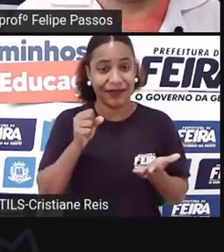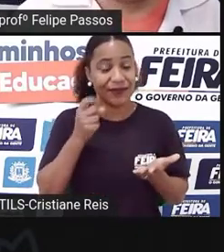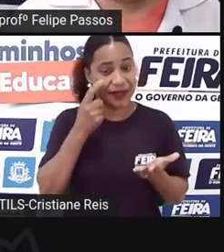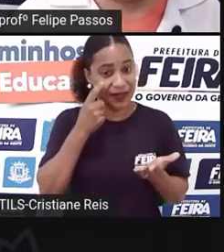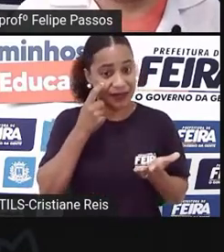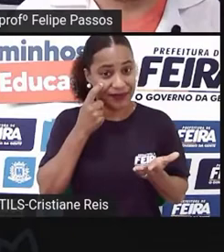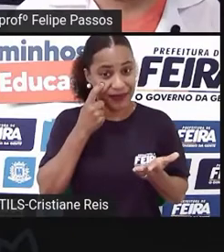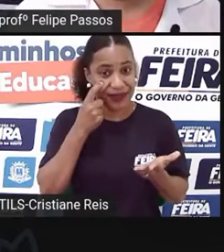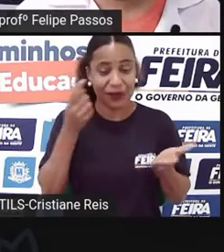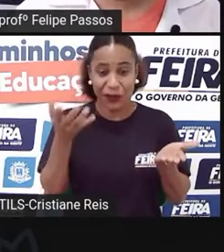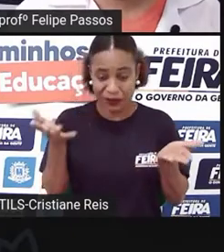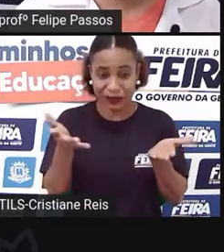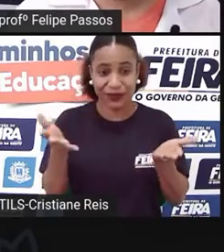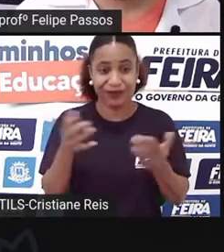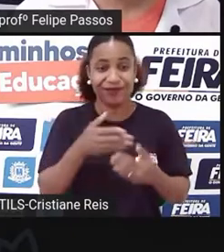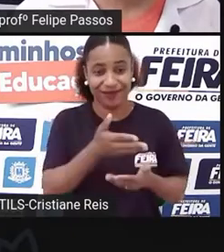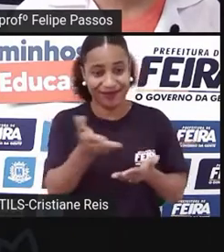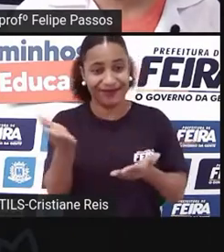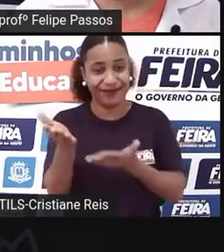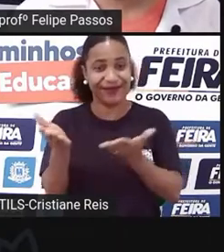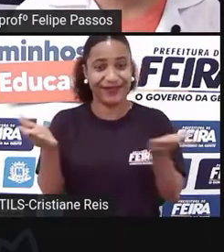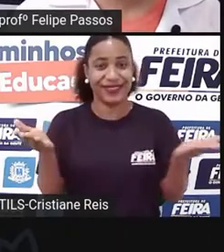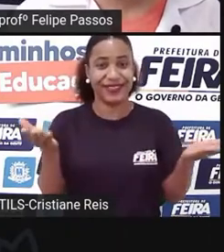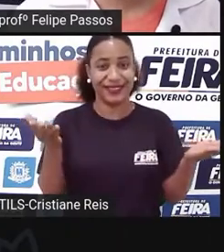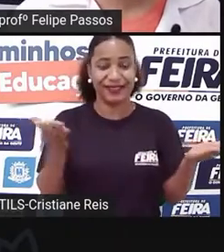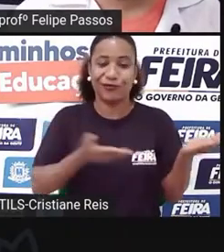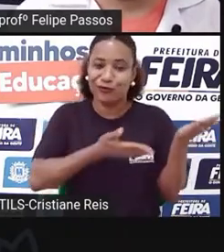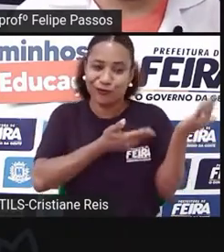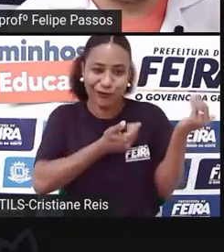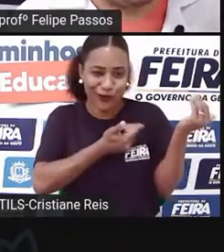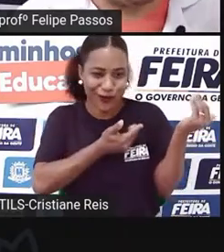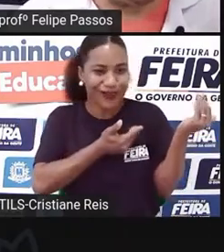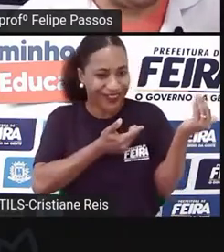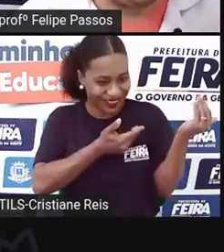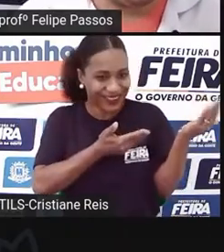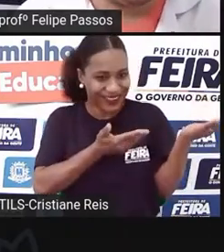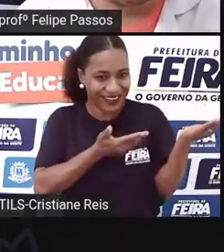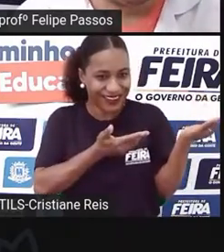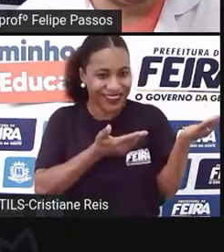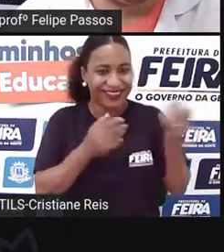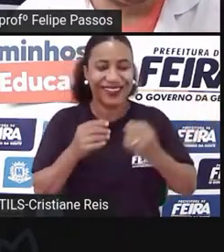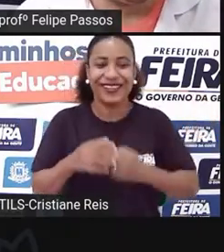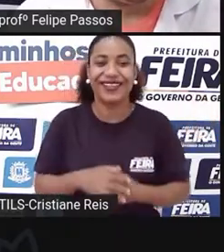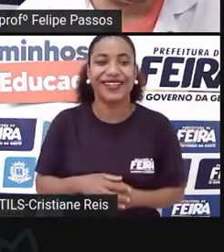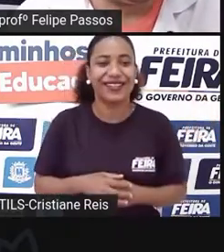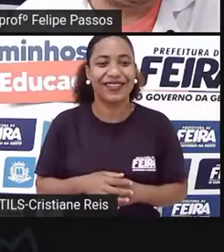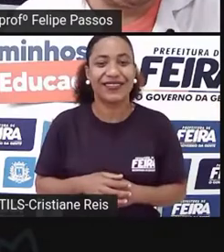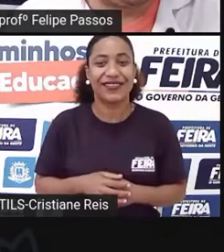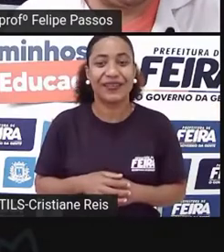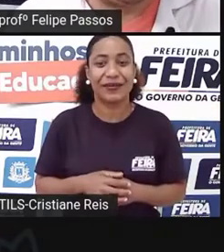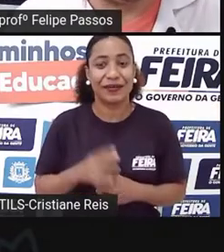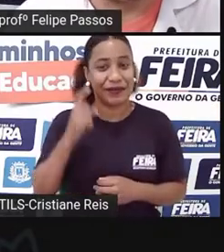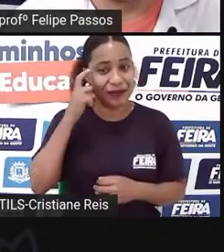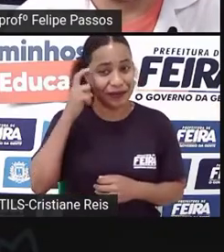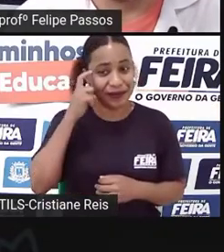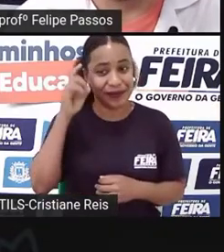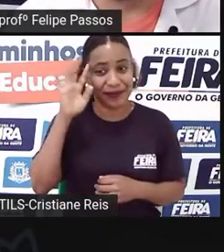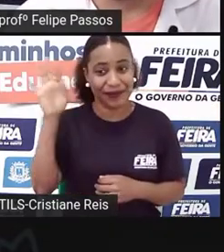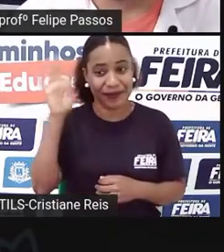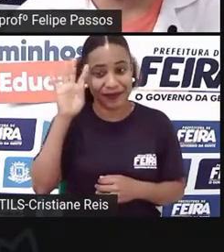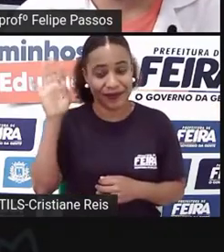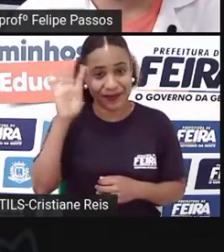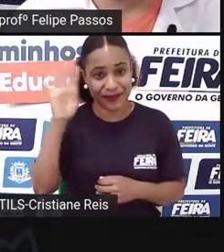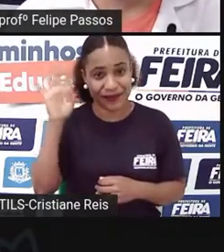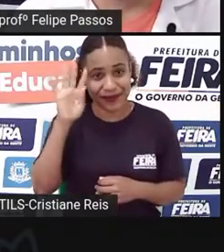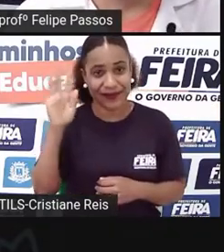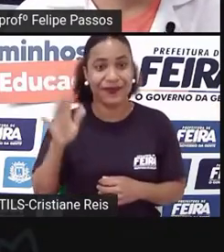são crianças, né, eu acho que é tido como criança, jovem, se não bora dizer assim, mas se você imaginar que vocês quando